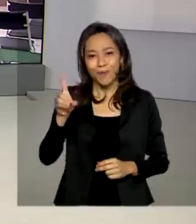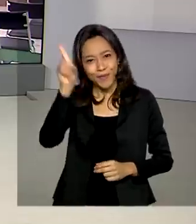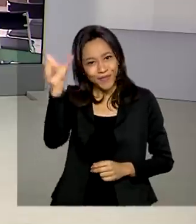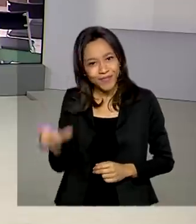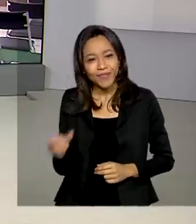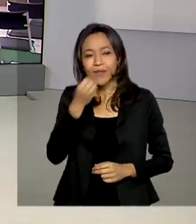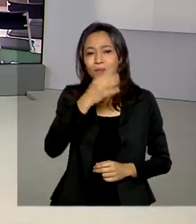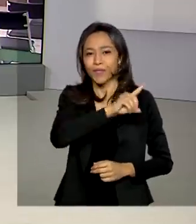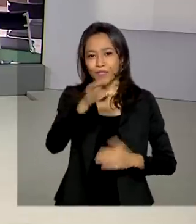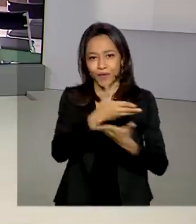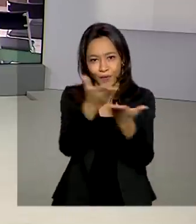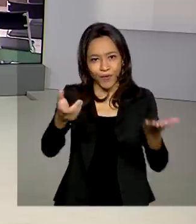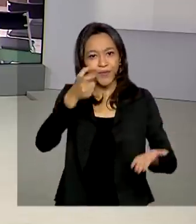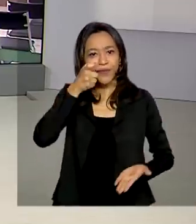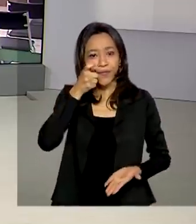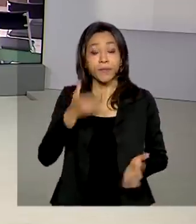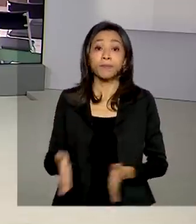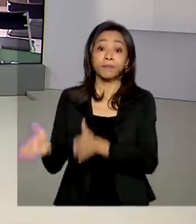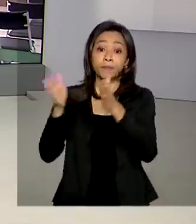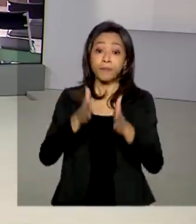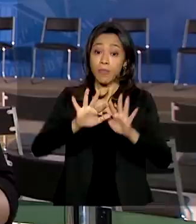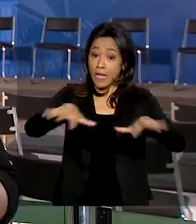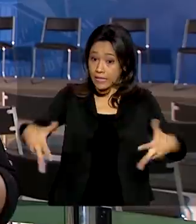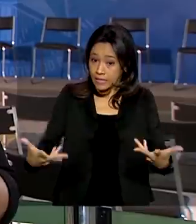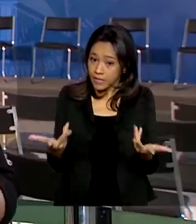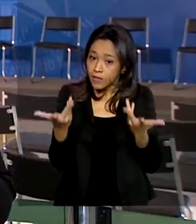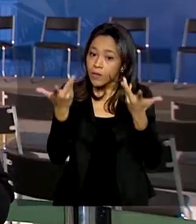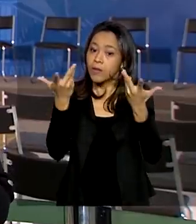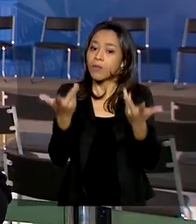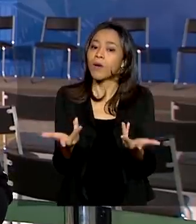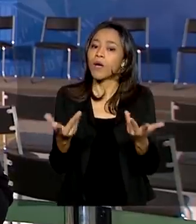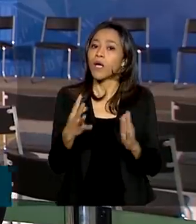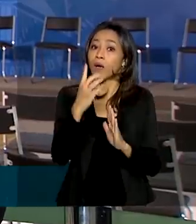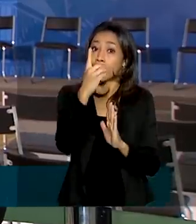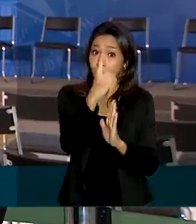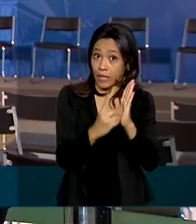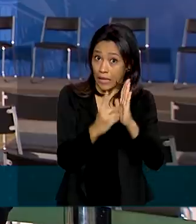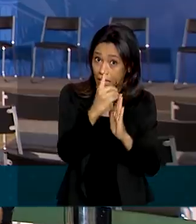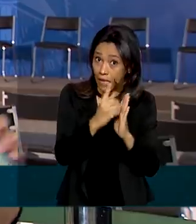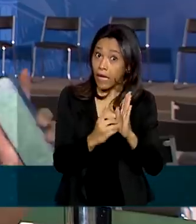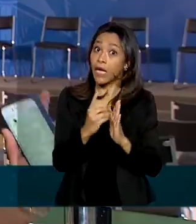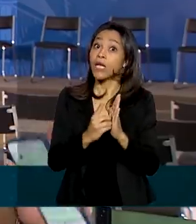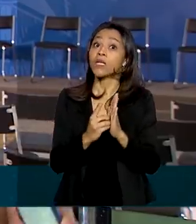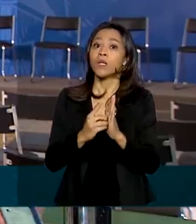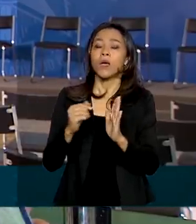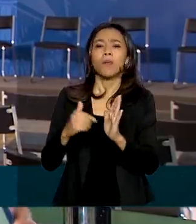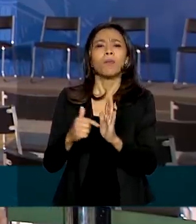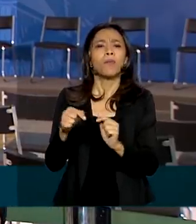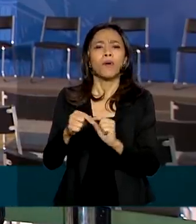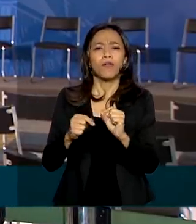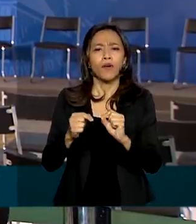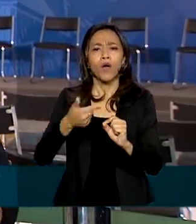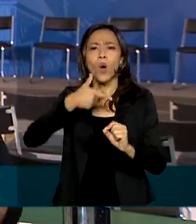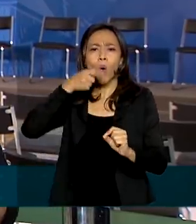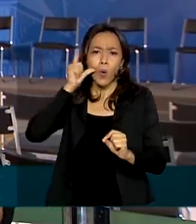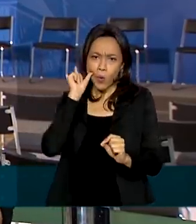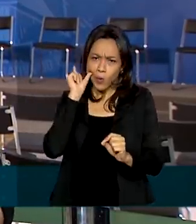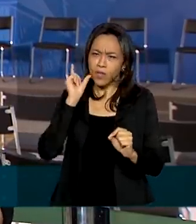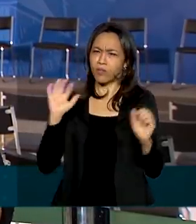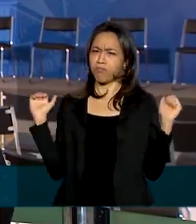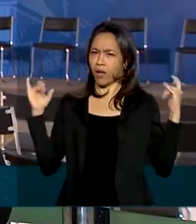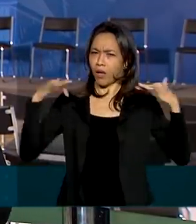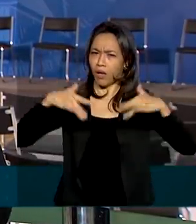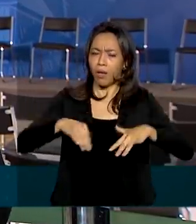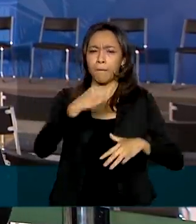a todos que nos acompanham. Bem, a cerimônia para o decreto, para a prorrogação desse decreto foi ontem aqui no Palácio do Planalto com a presença de vários